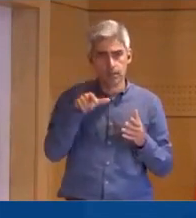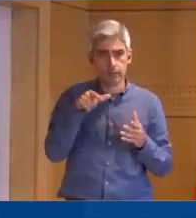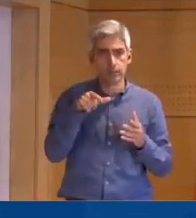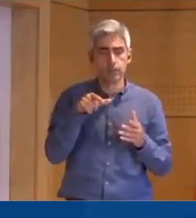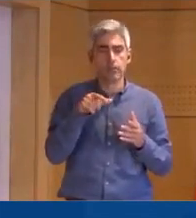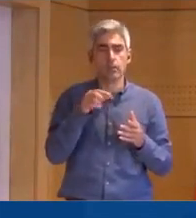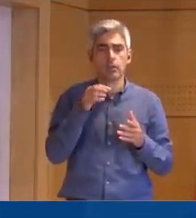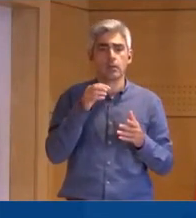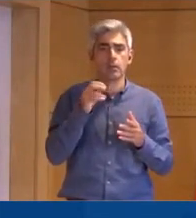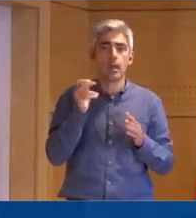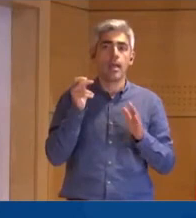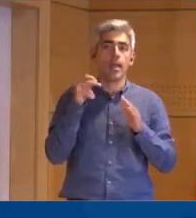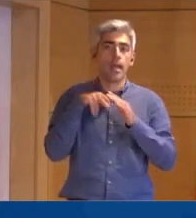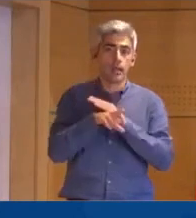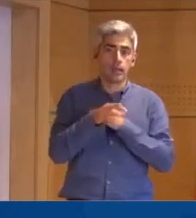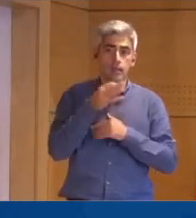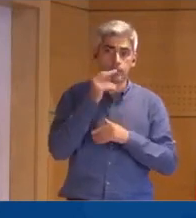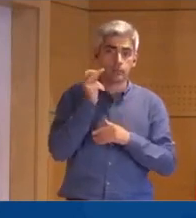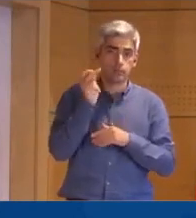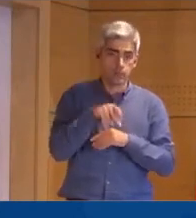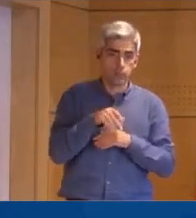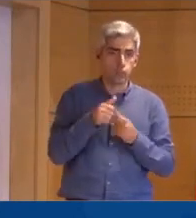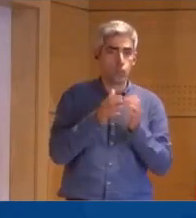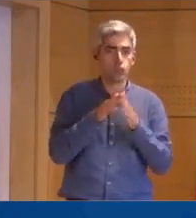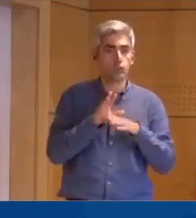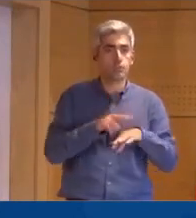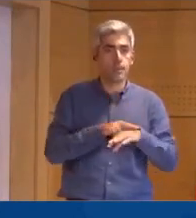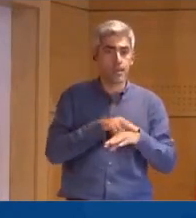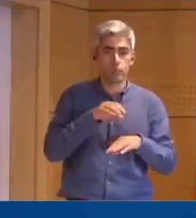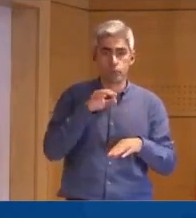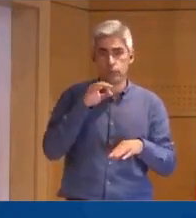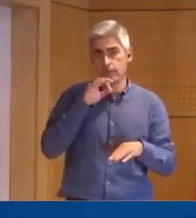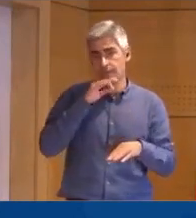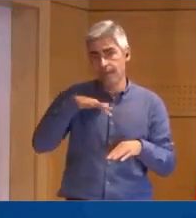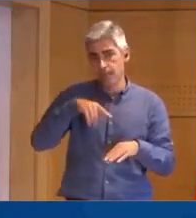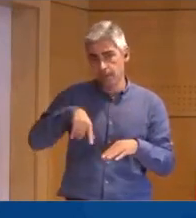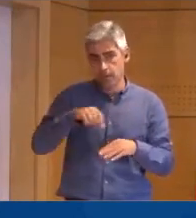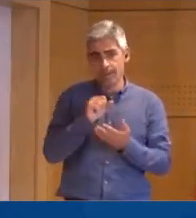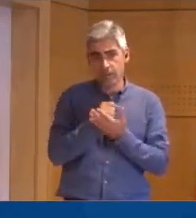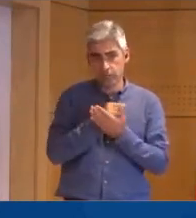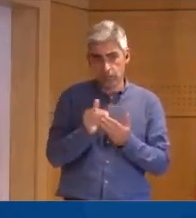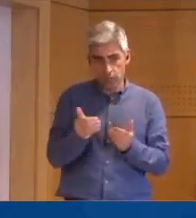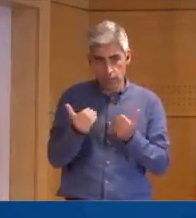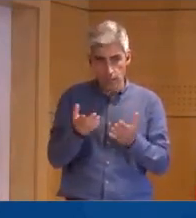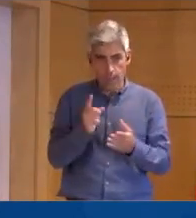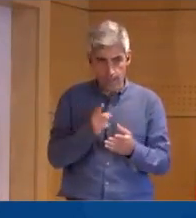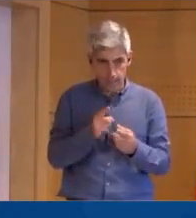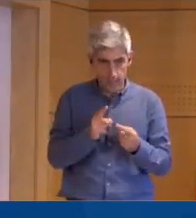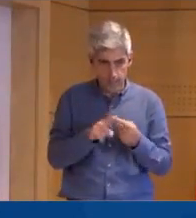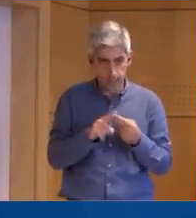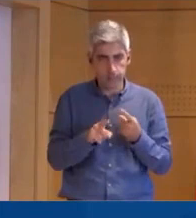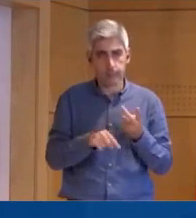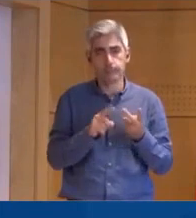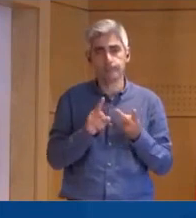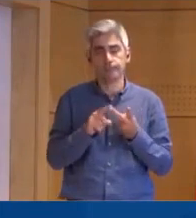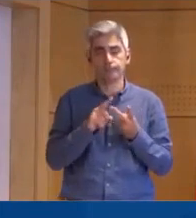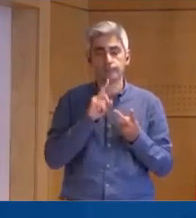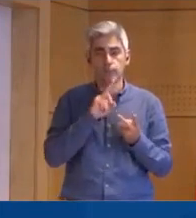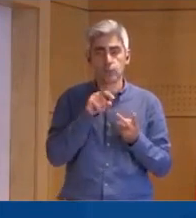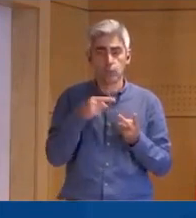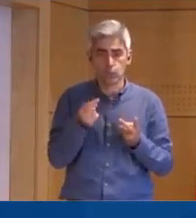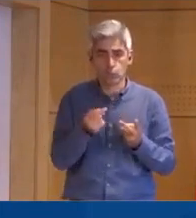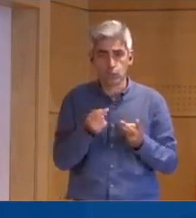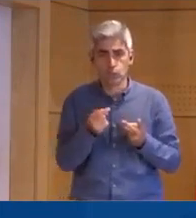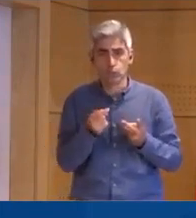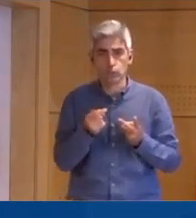entrem, a todos os membros dessa família é concedido o visto, é isto? E a outra questão